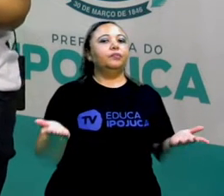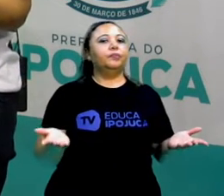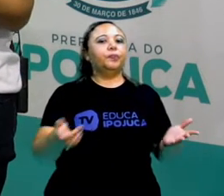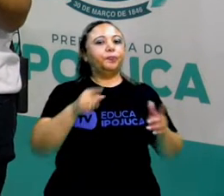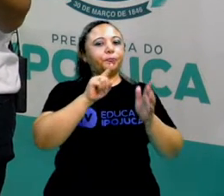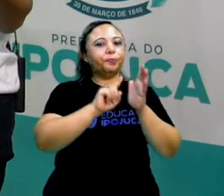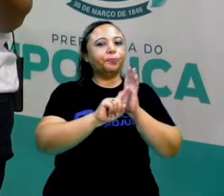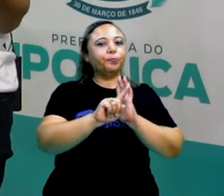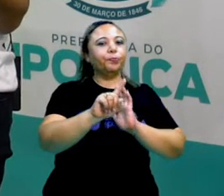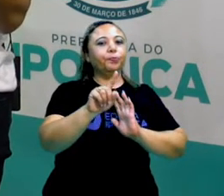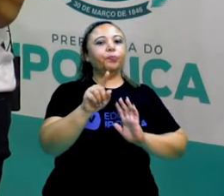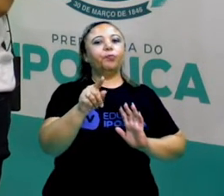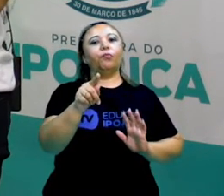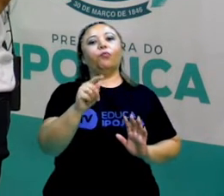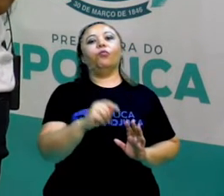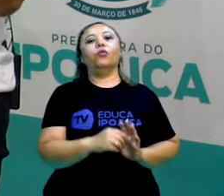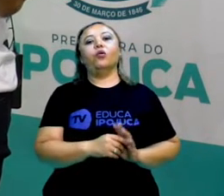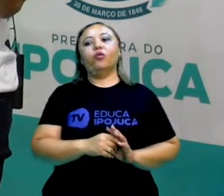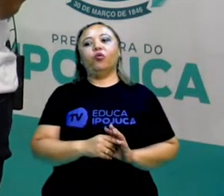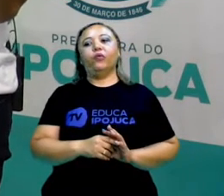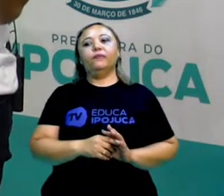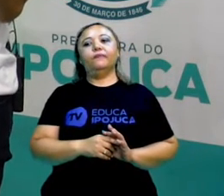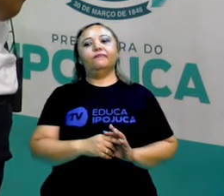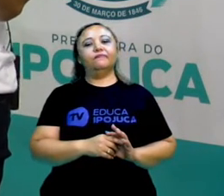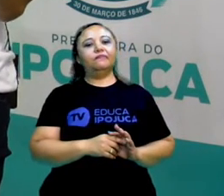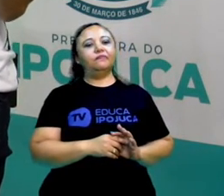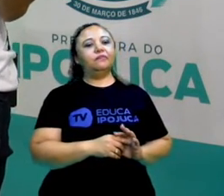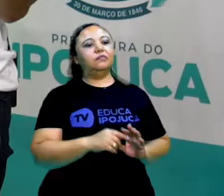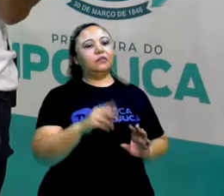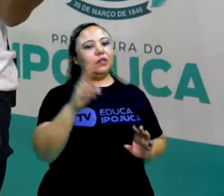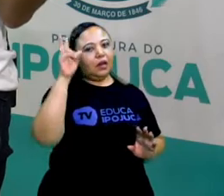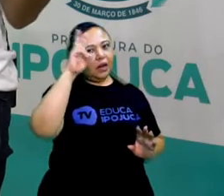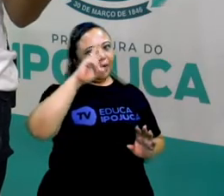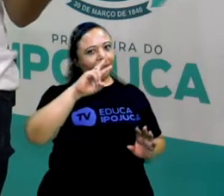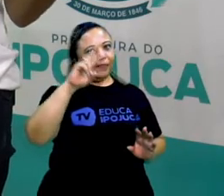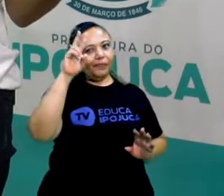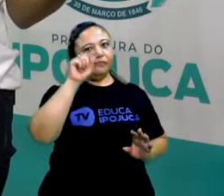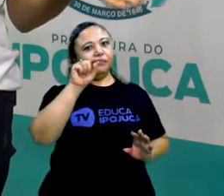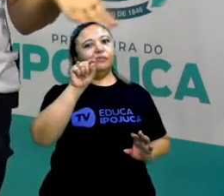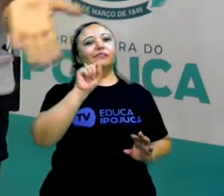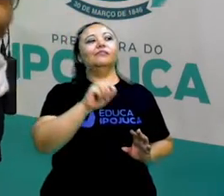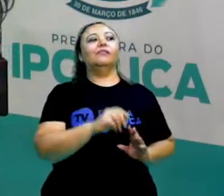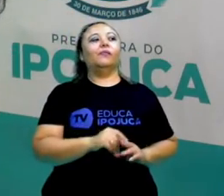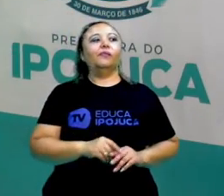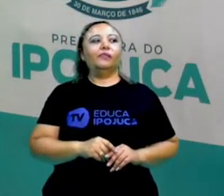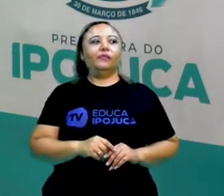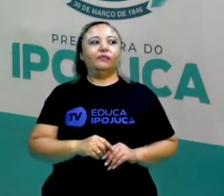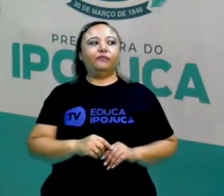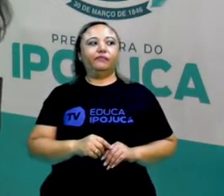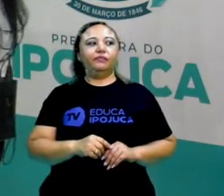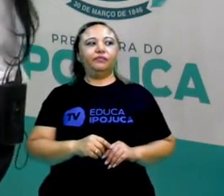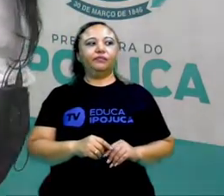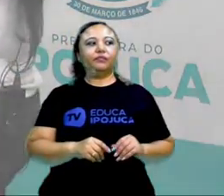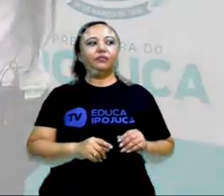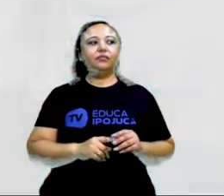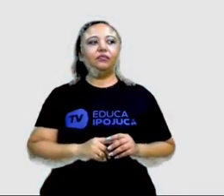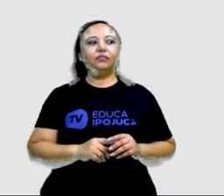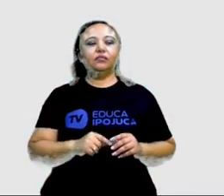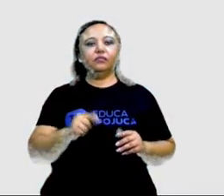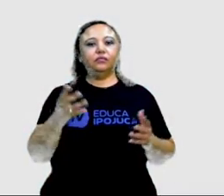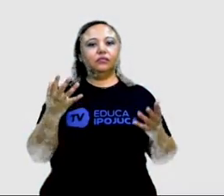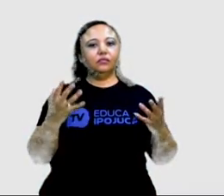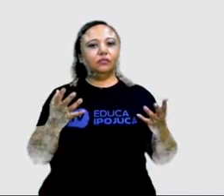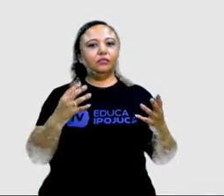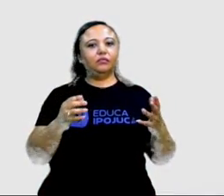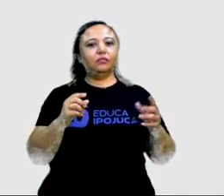Outra pergunta que a gente vai fazer para que você possa compreender, se lembrar do que tem no nosso texto. Vamos ver. O